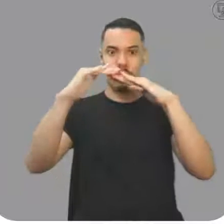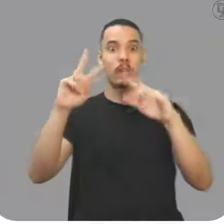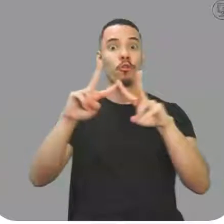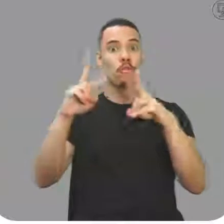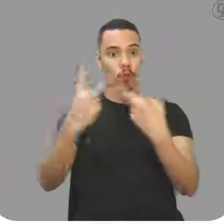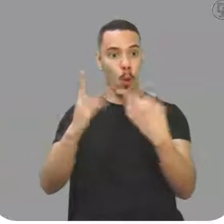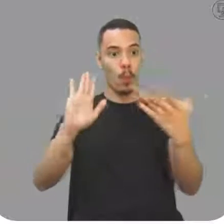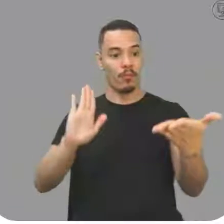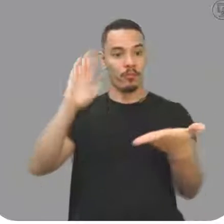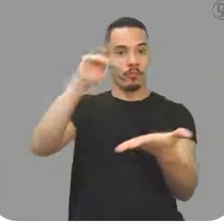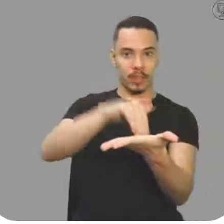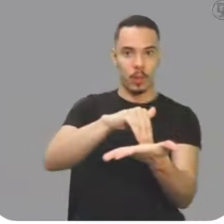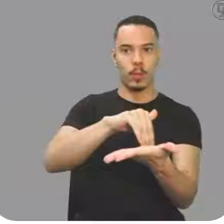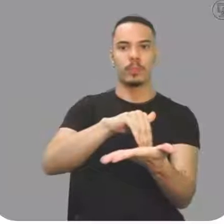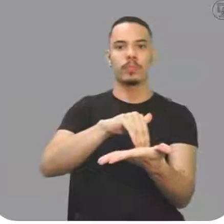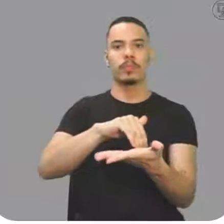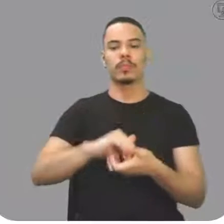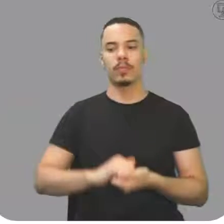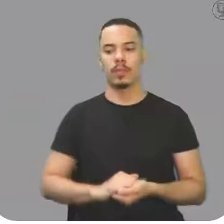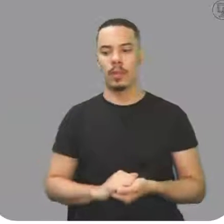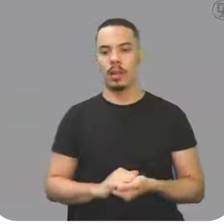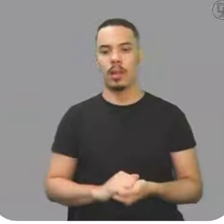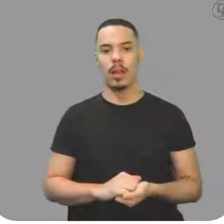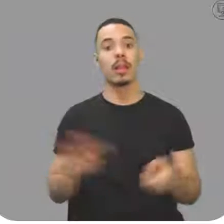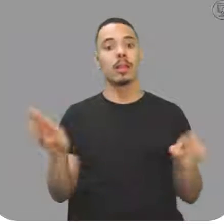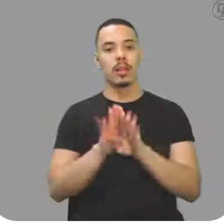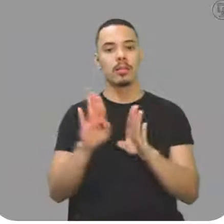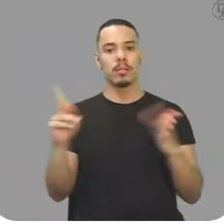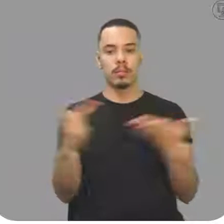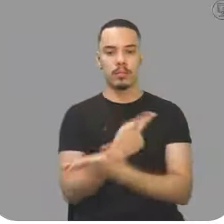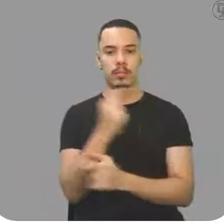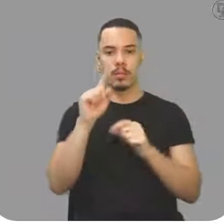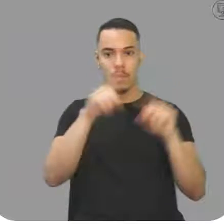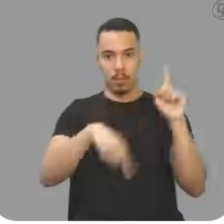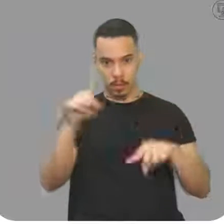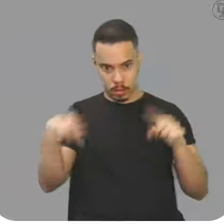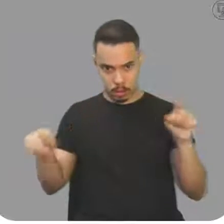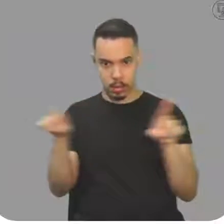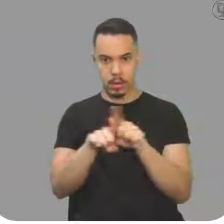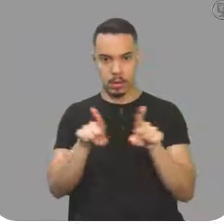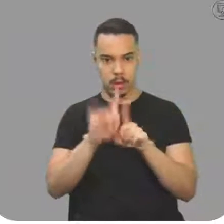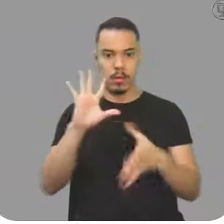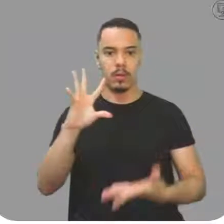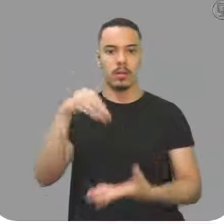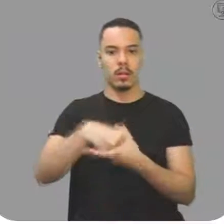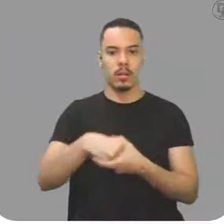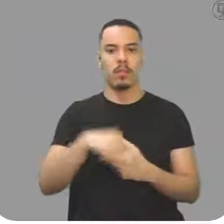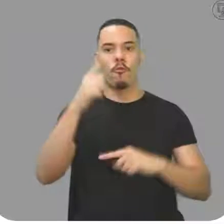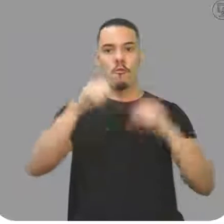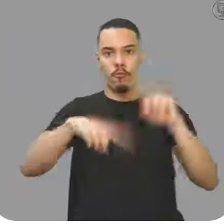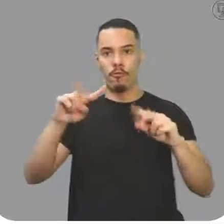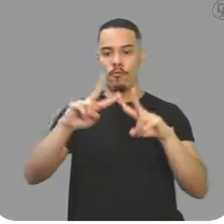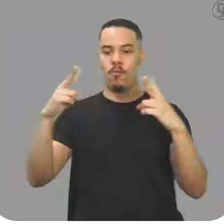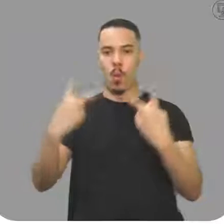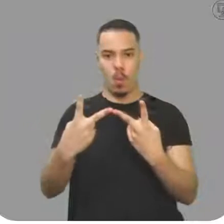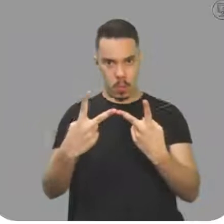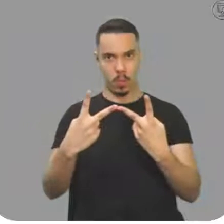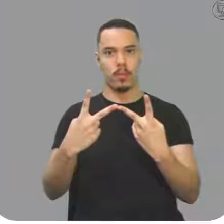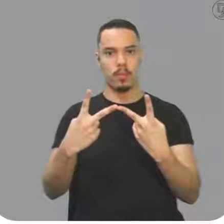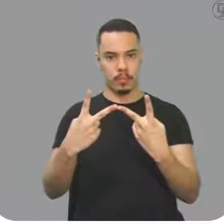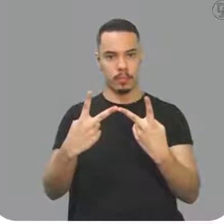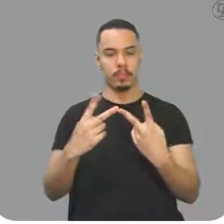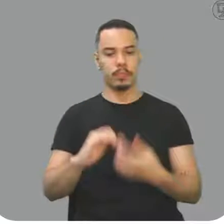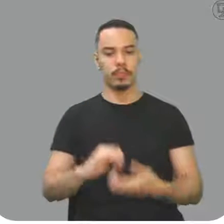final. E houve uma variação de quê? Uma variação de volume, certo?